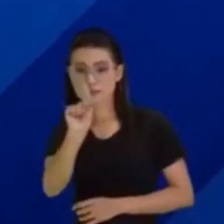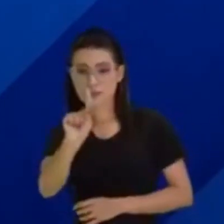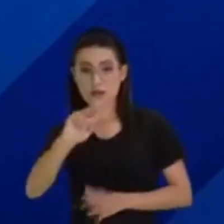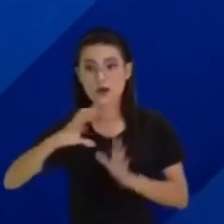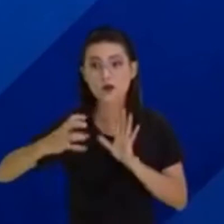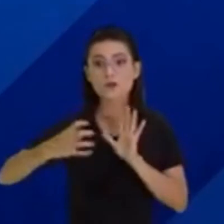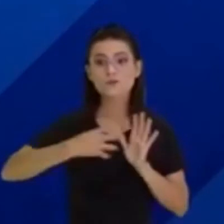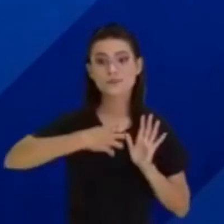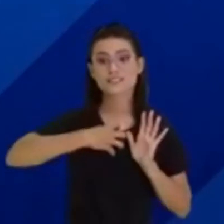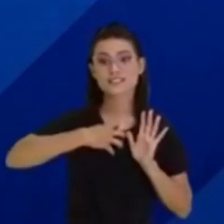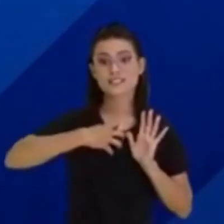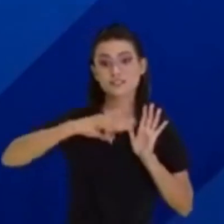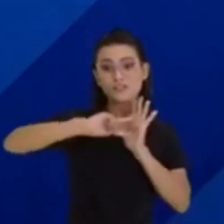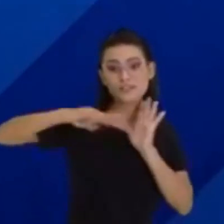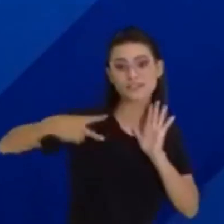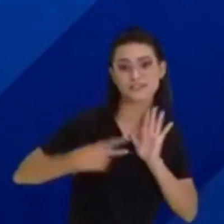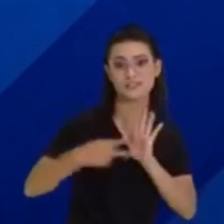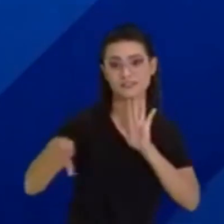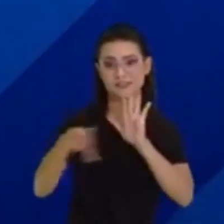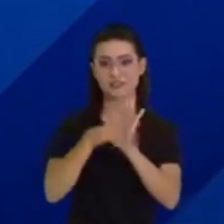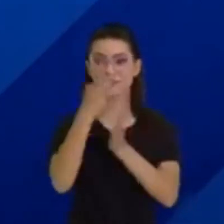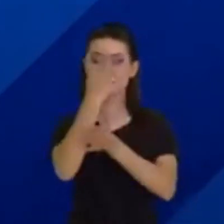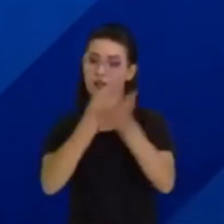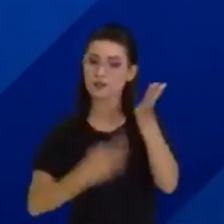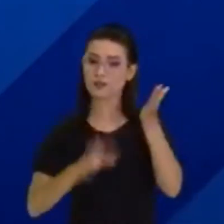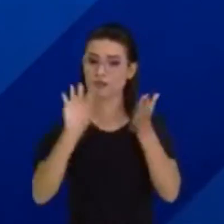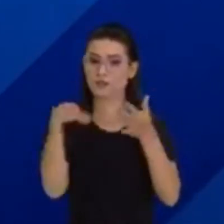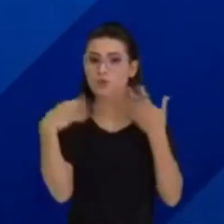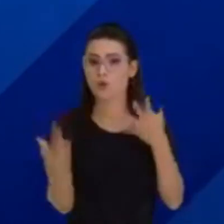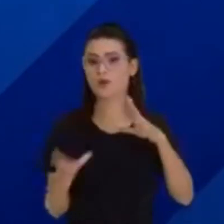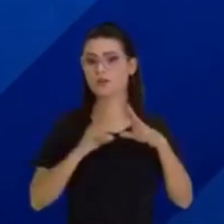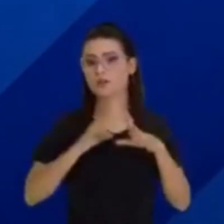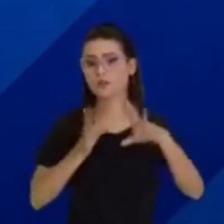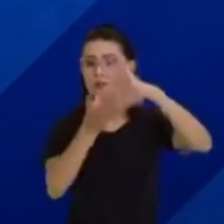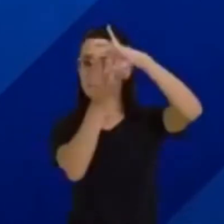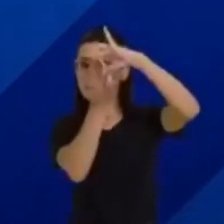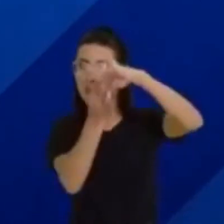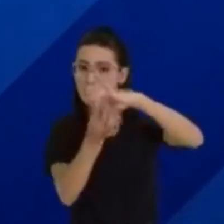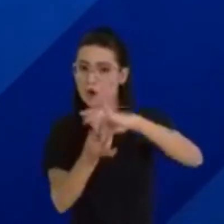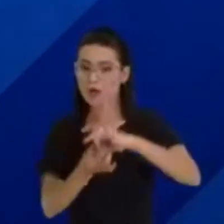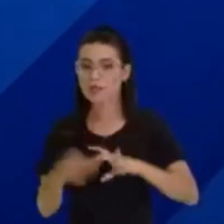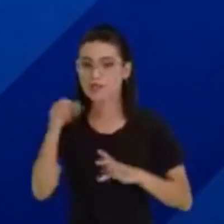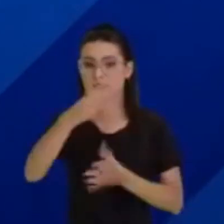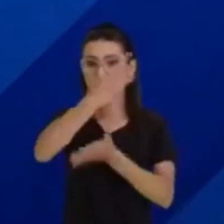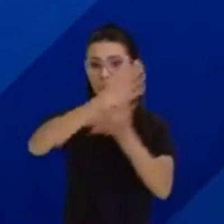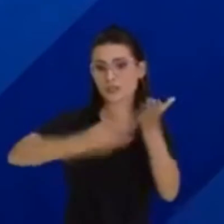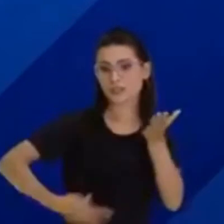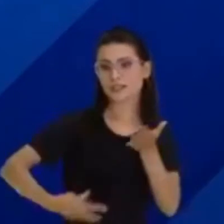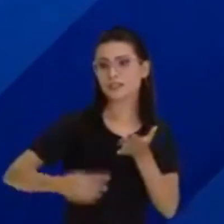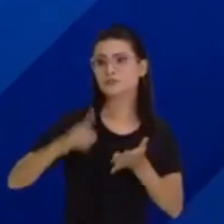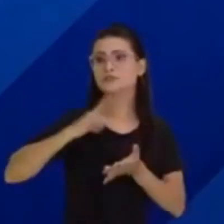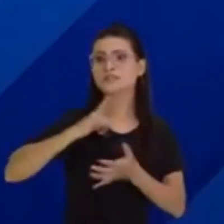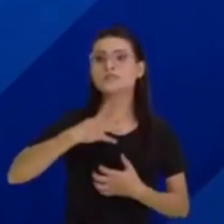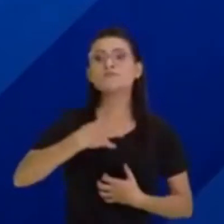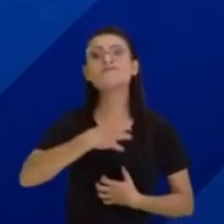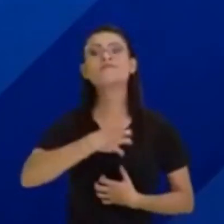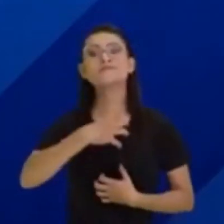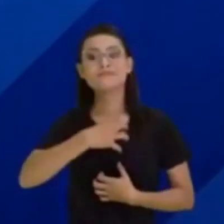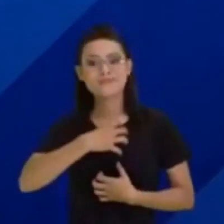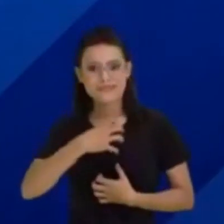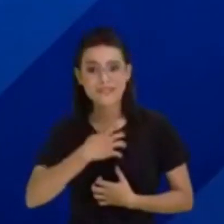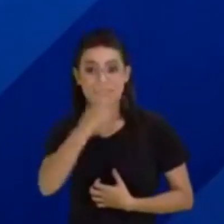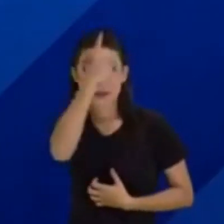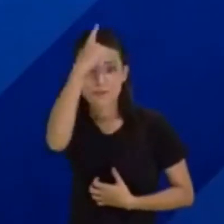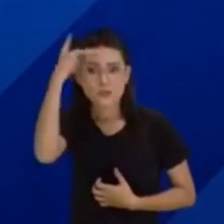texto coerente é um texto que consegue fazer sentido para o leitor.